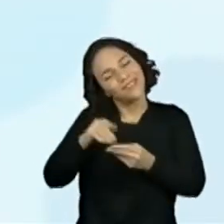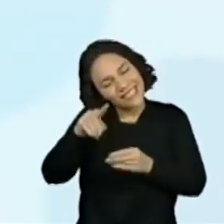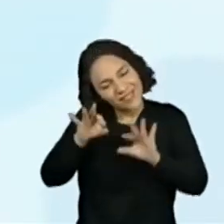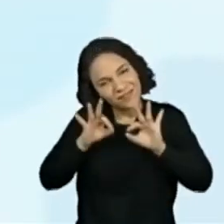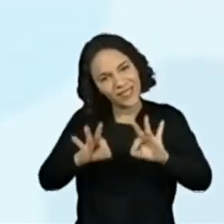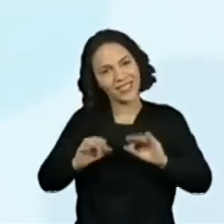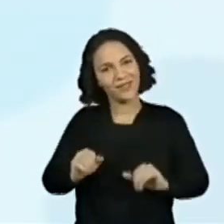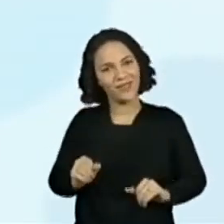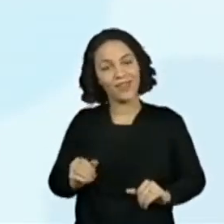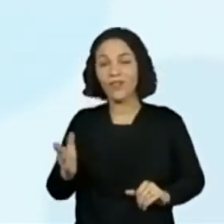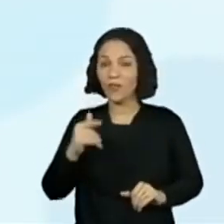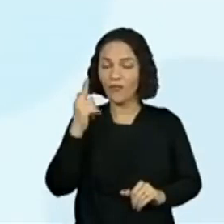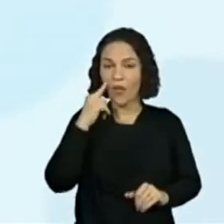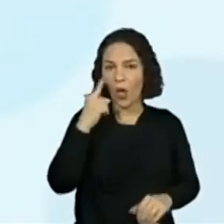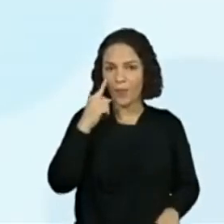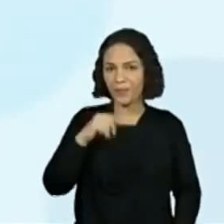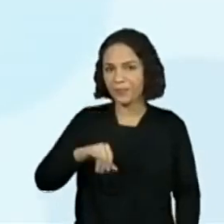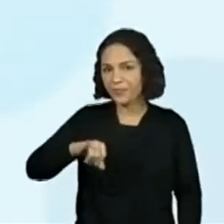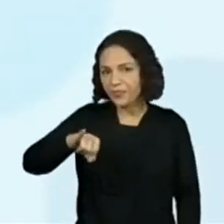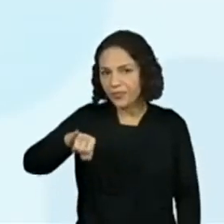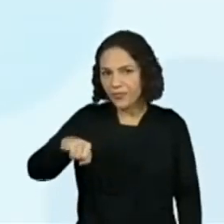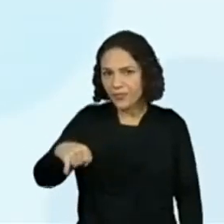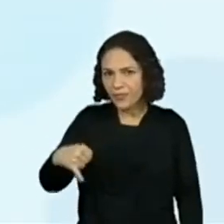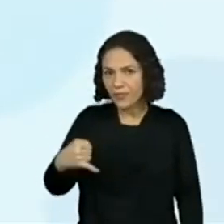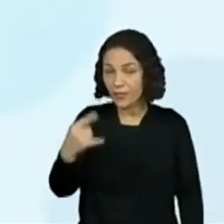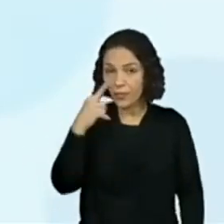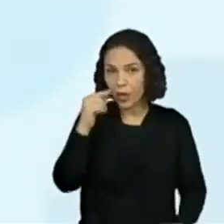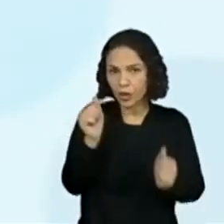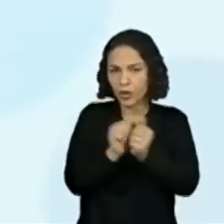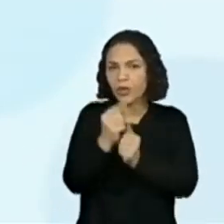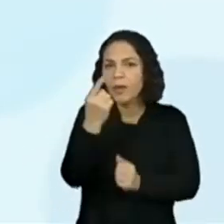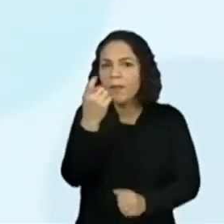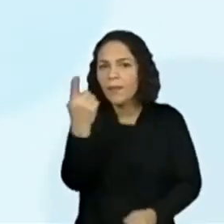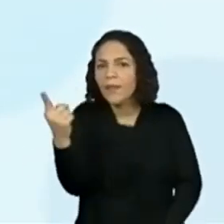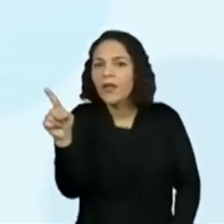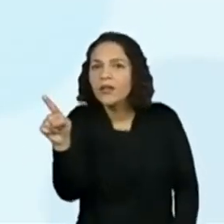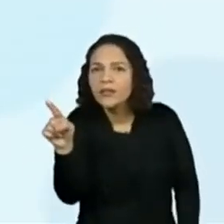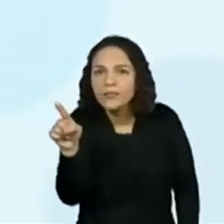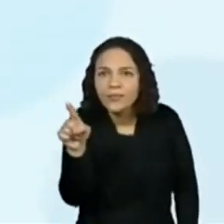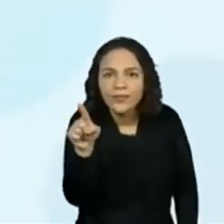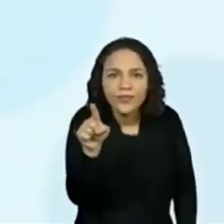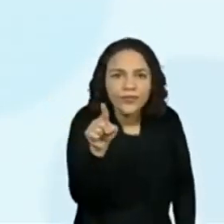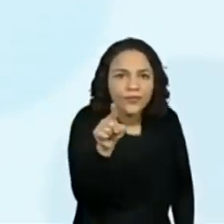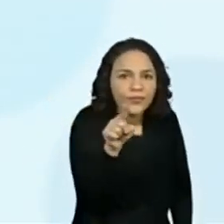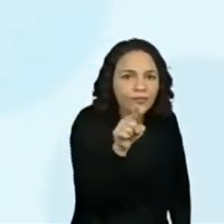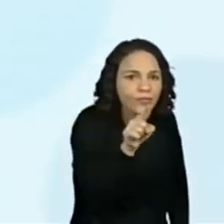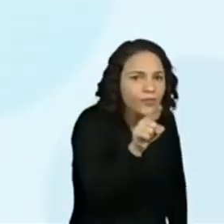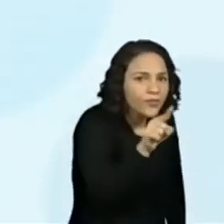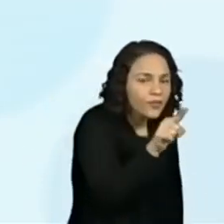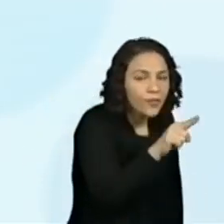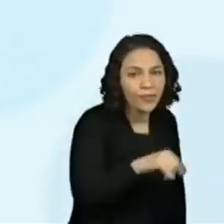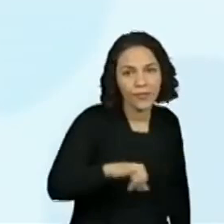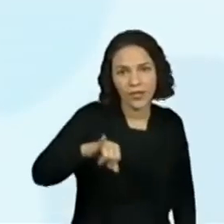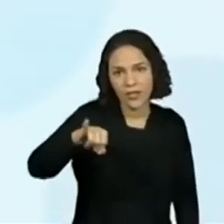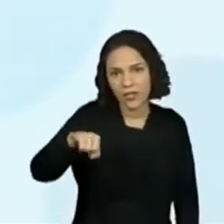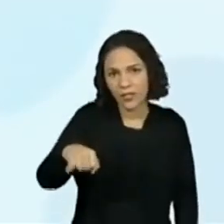João e Maria? João e Maria. Então, ó, acompanha todo mundo agora, ó. olha, coloca o dedinho.